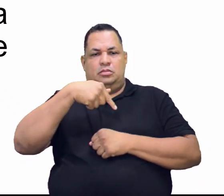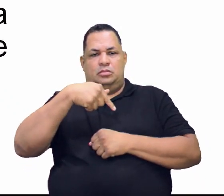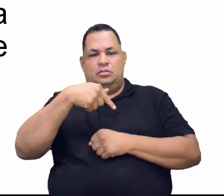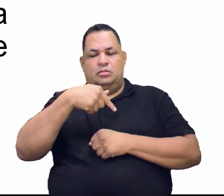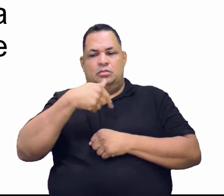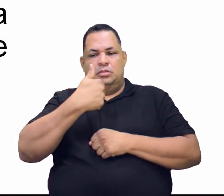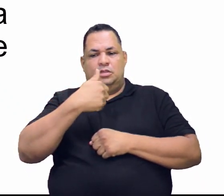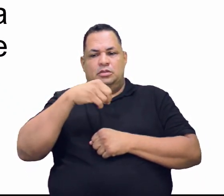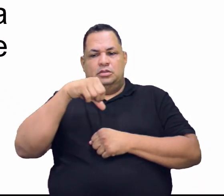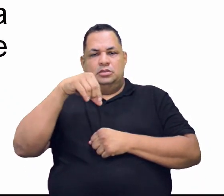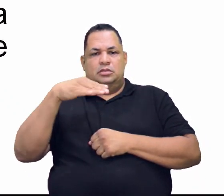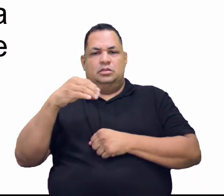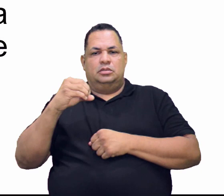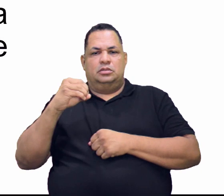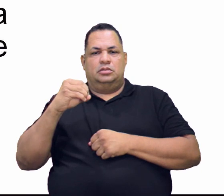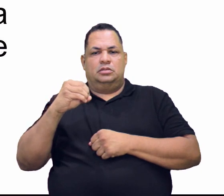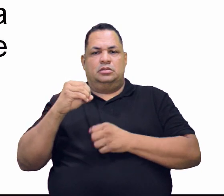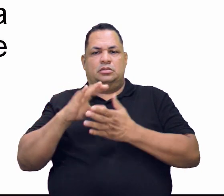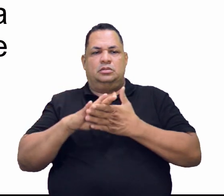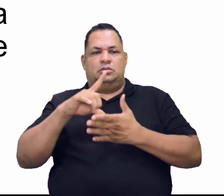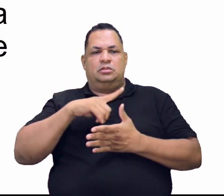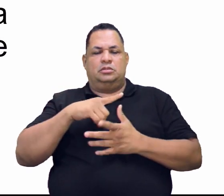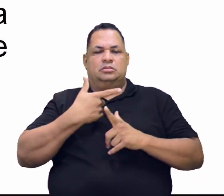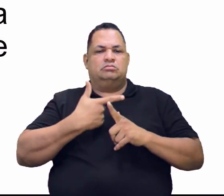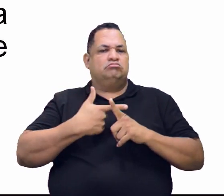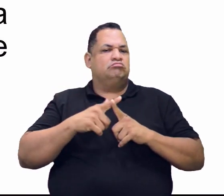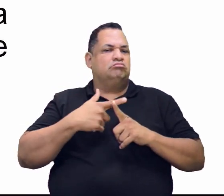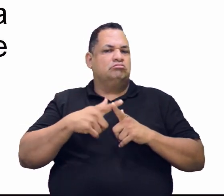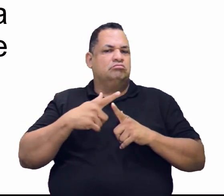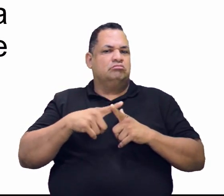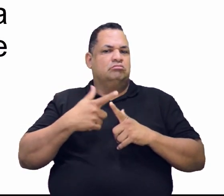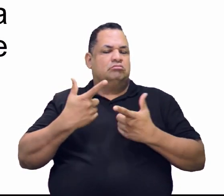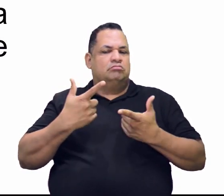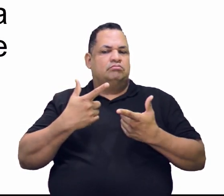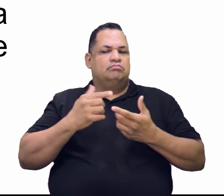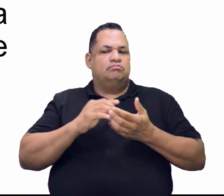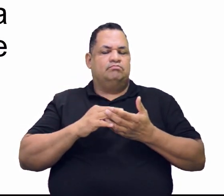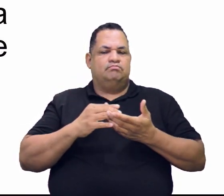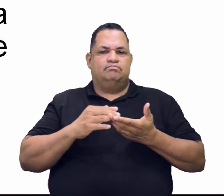de 1970, causou sérios problemas.